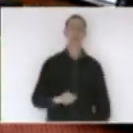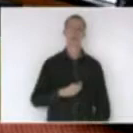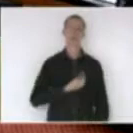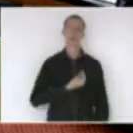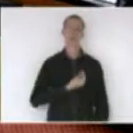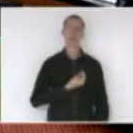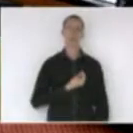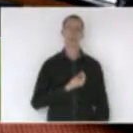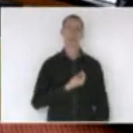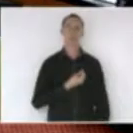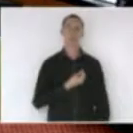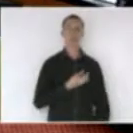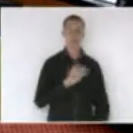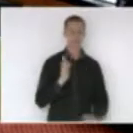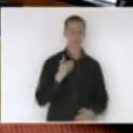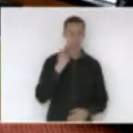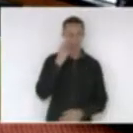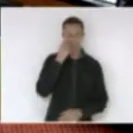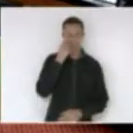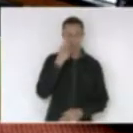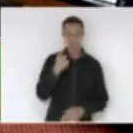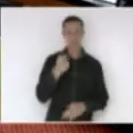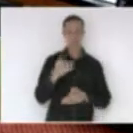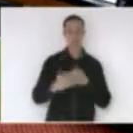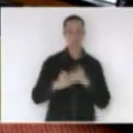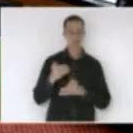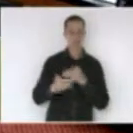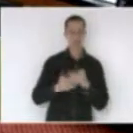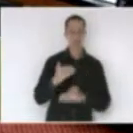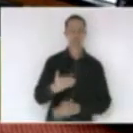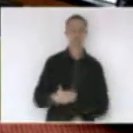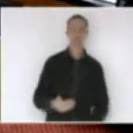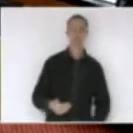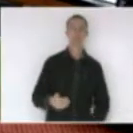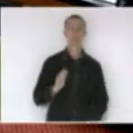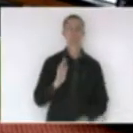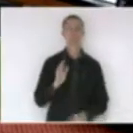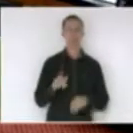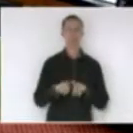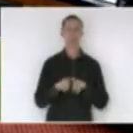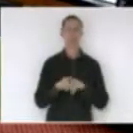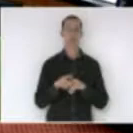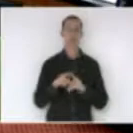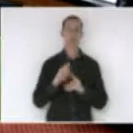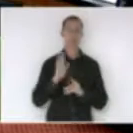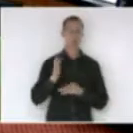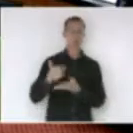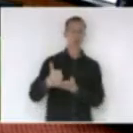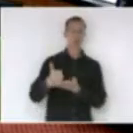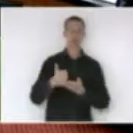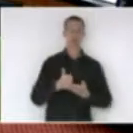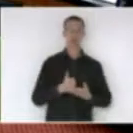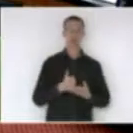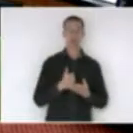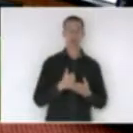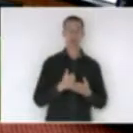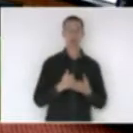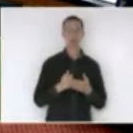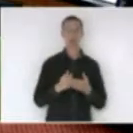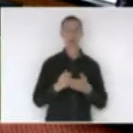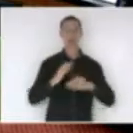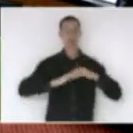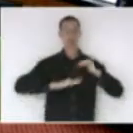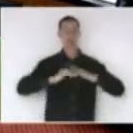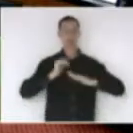acompanharam todo esse processo e até ajudaram o deputado Patrício Desto a construir uma